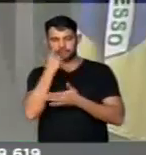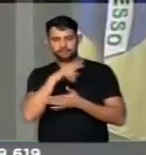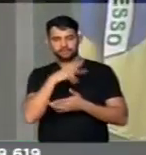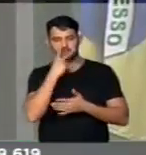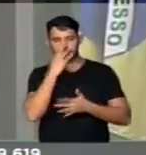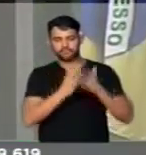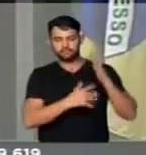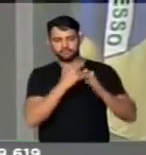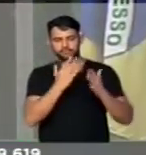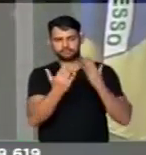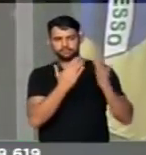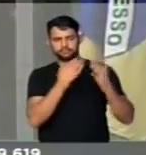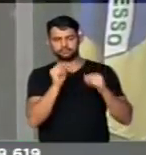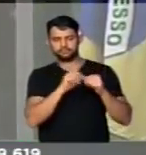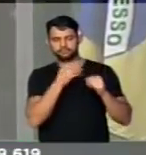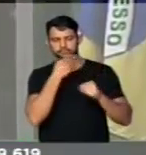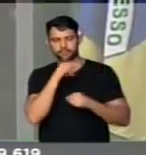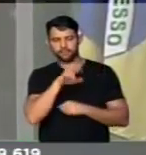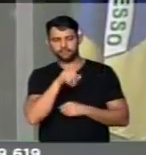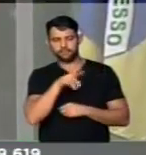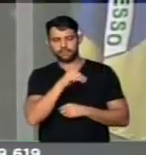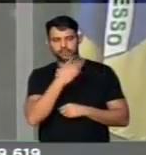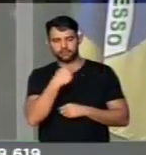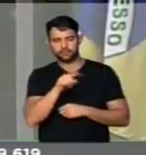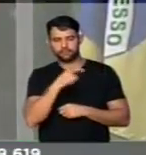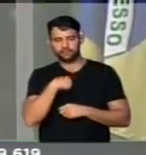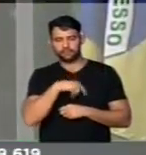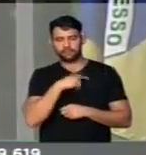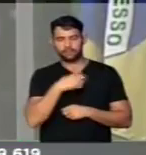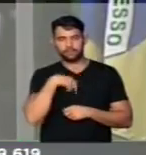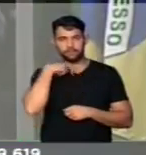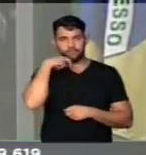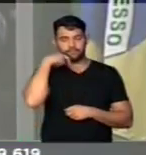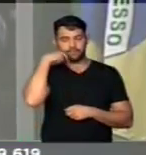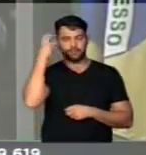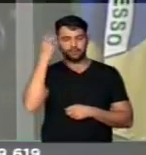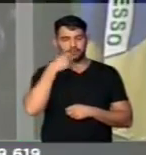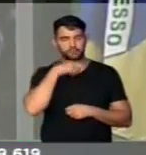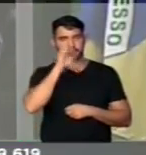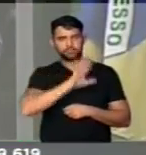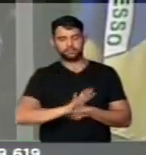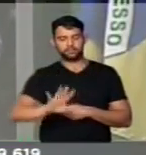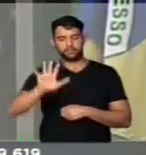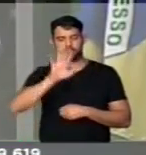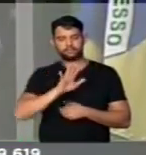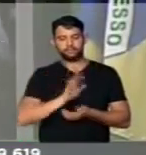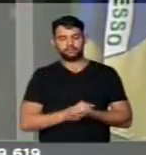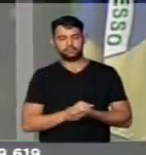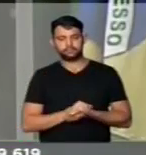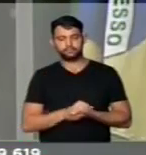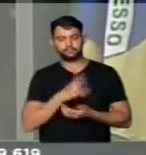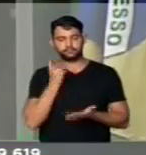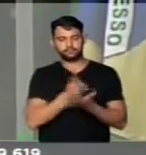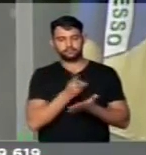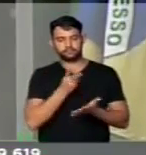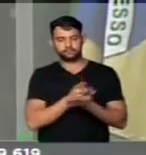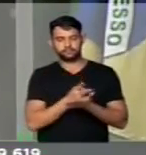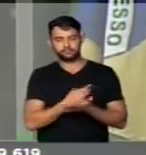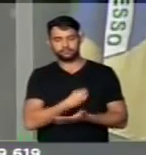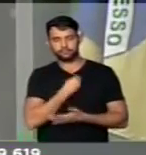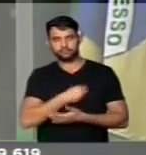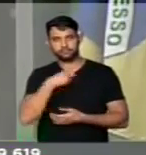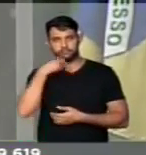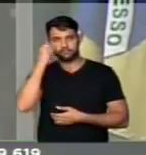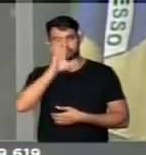de ser confundido com esse senhor Valdir Maranhão, que é uma vergonha nacional. E continua sendo,